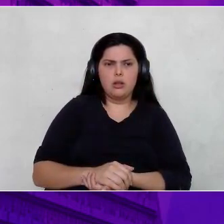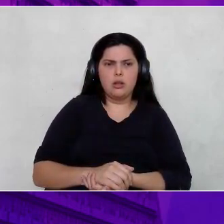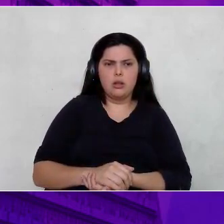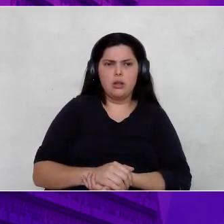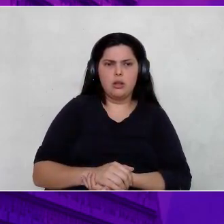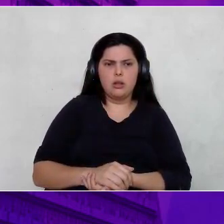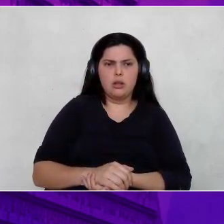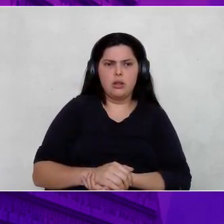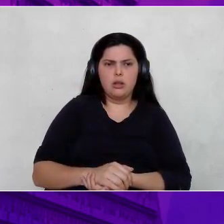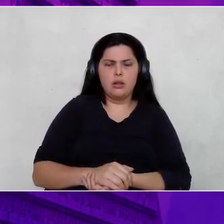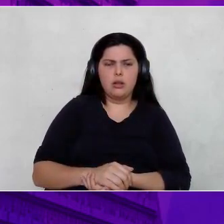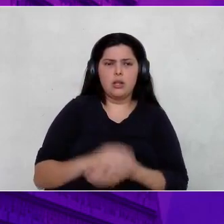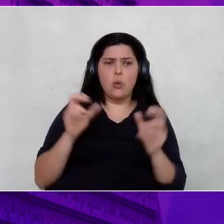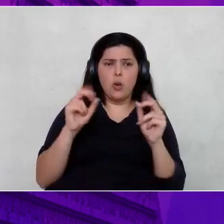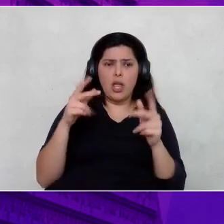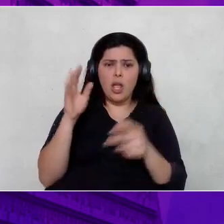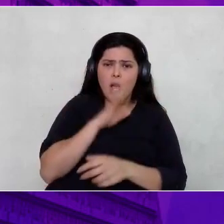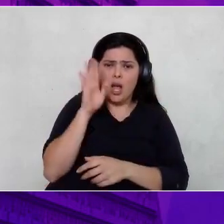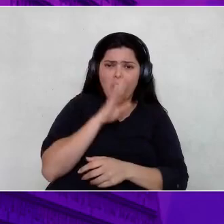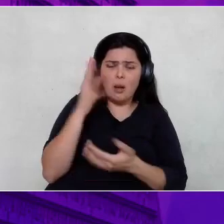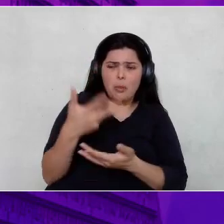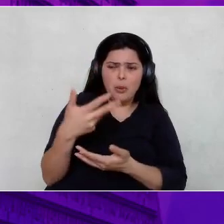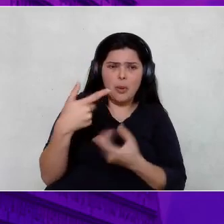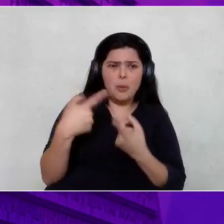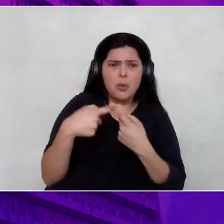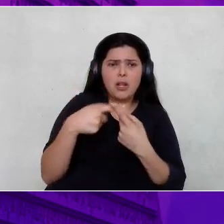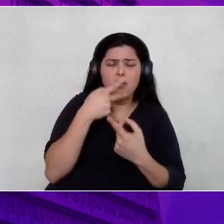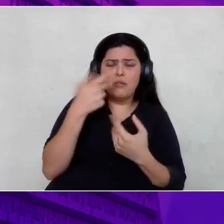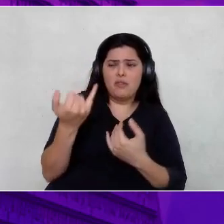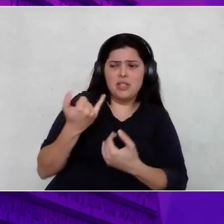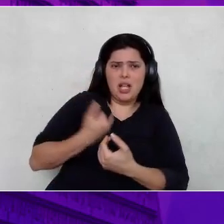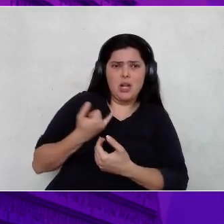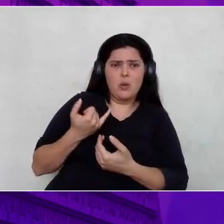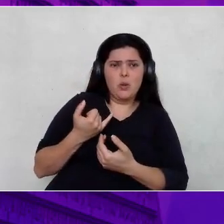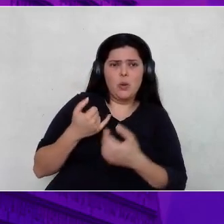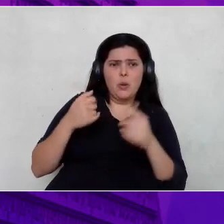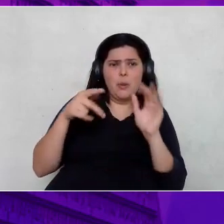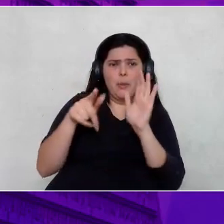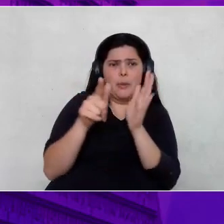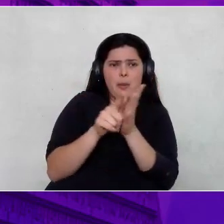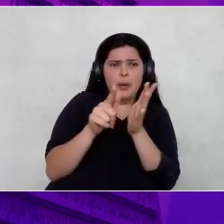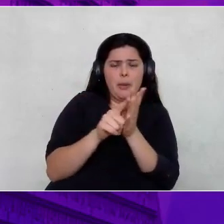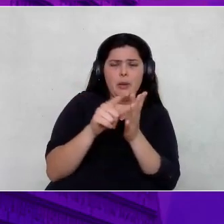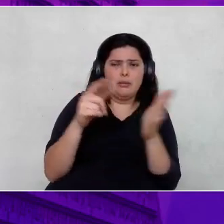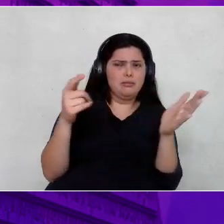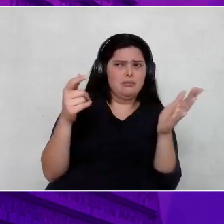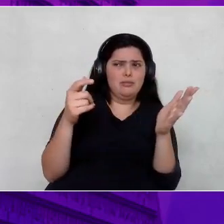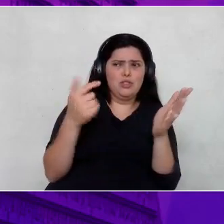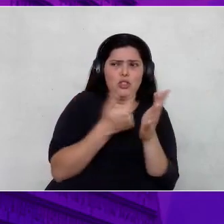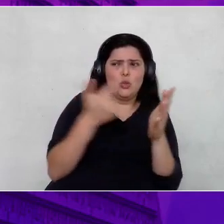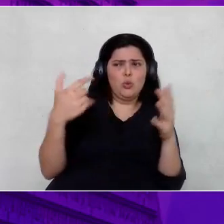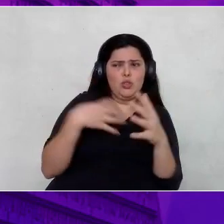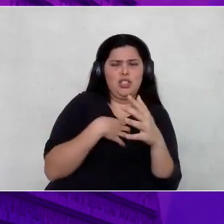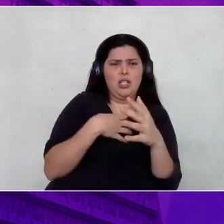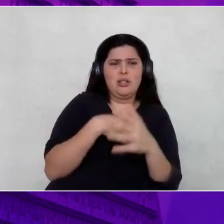Então, eu corri bastante aqui porque me deram aqui os papéis aqui de outra maneira, se vocês tiverem... Bom, vai ser bom porque a gente abre para